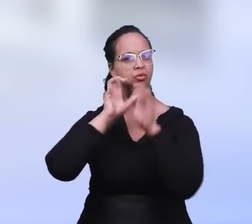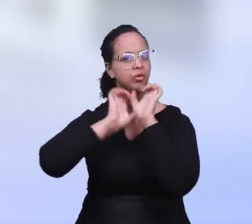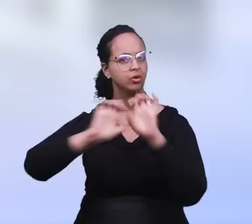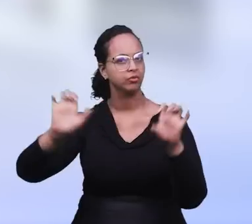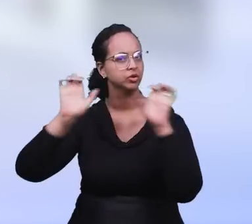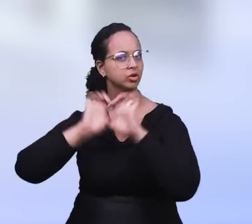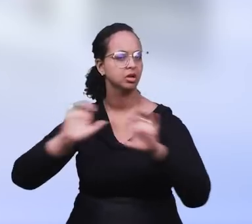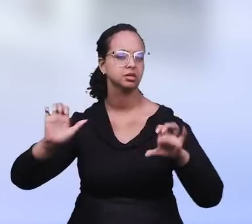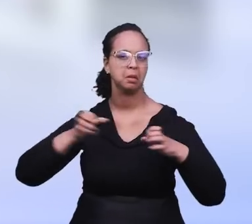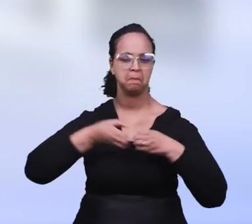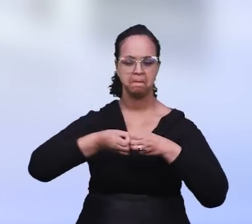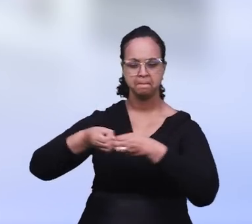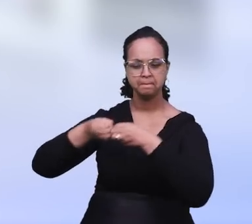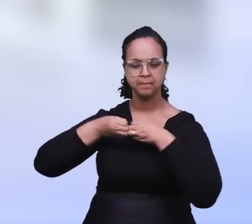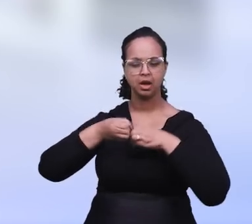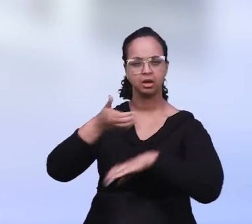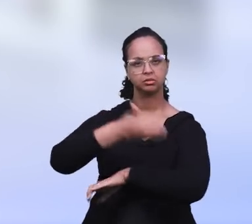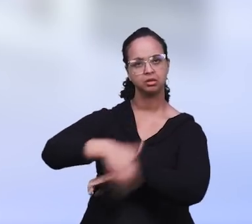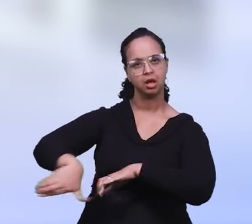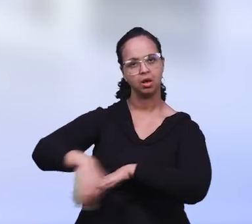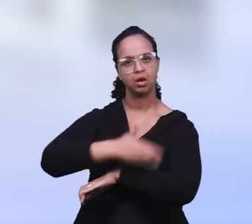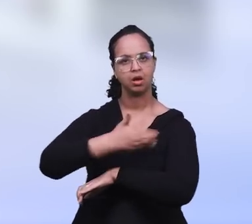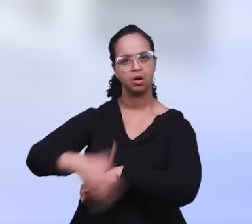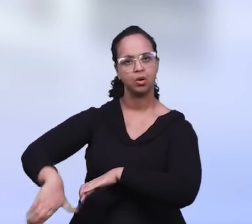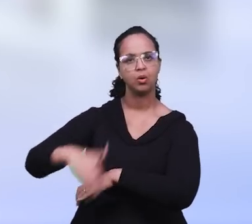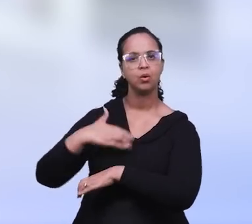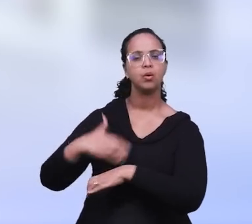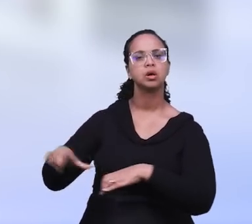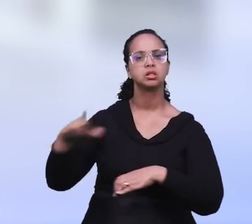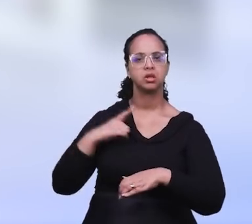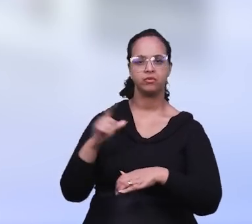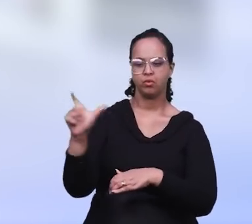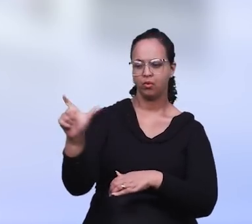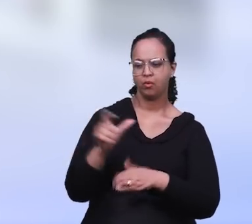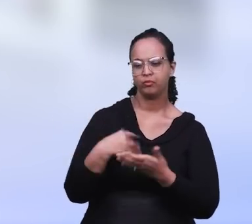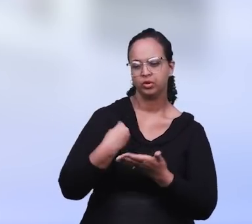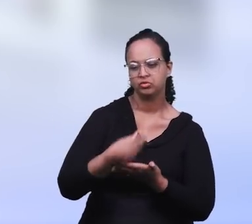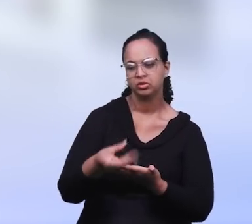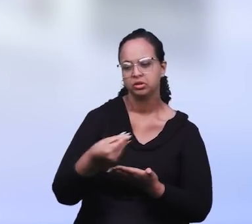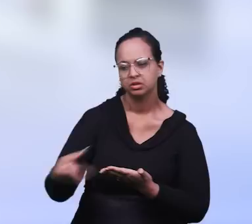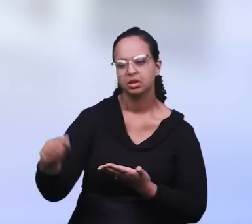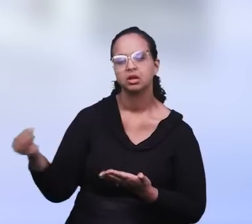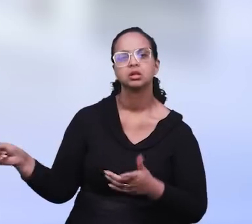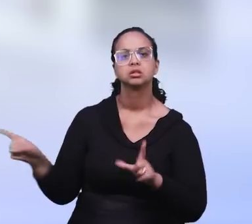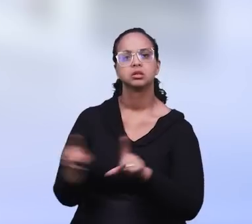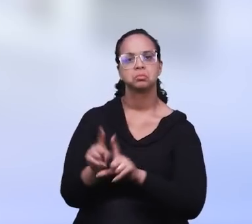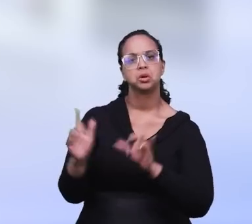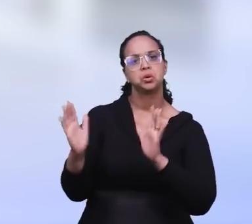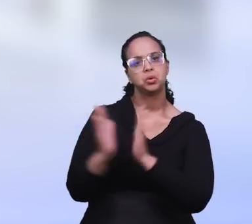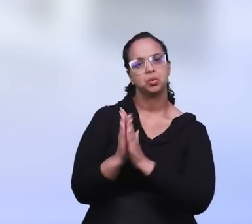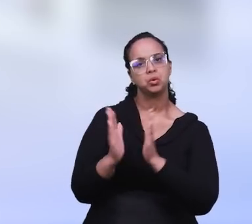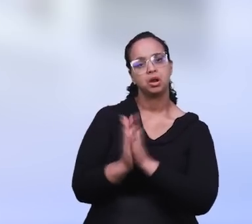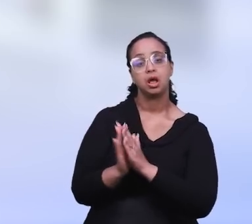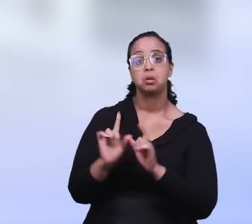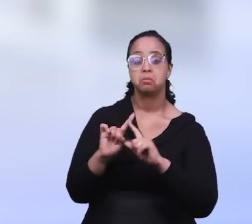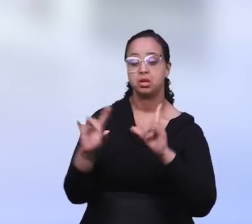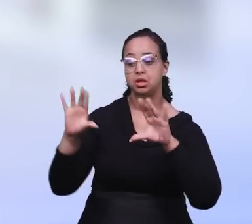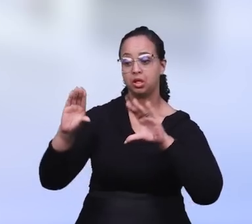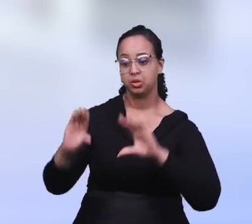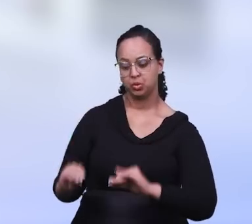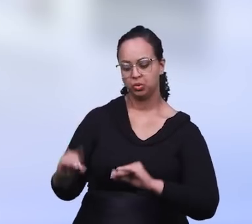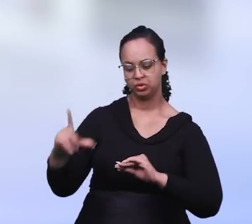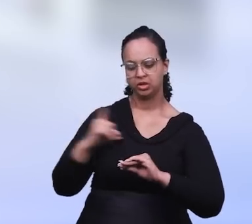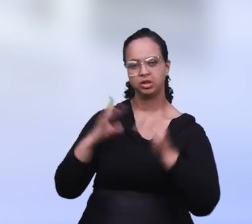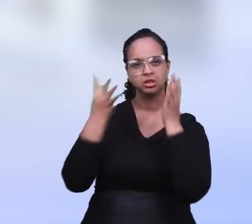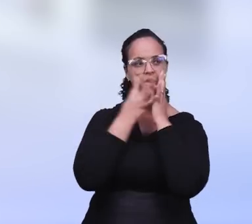evangelizar nas ruas próximas a ICM Bonchi. Eles entregaram convites, oraram pelos moradores e à